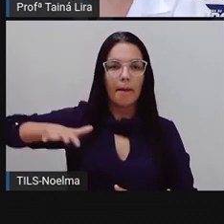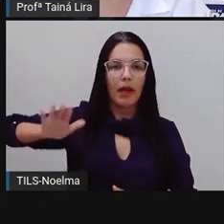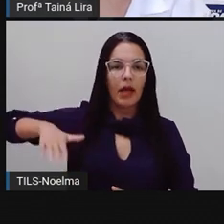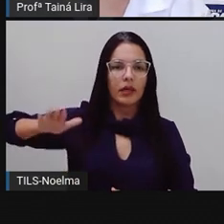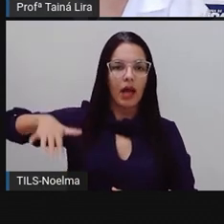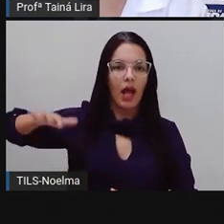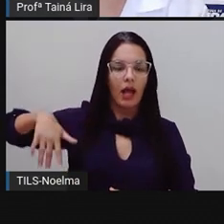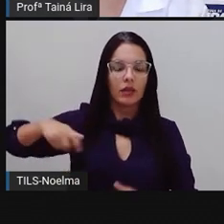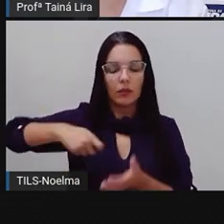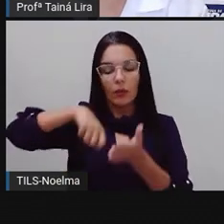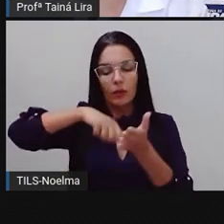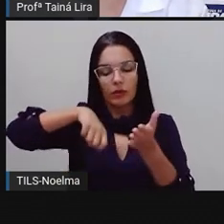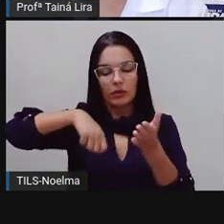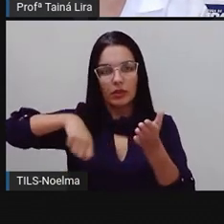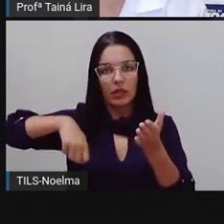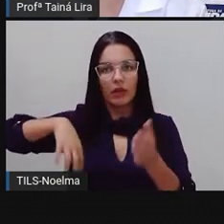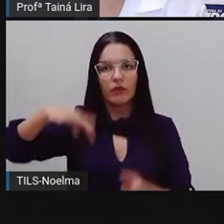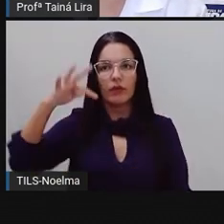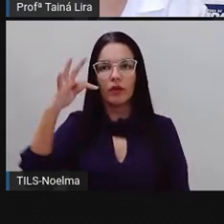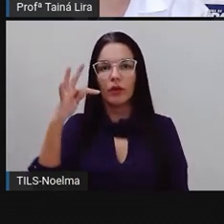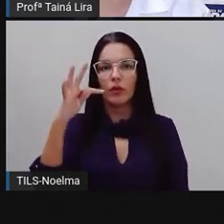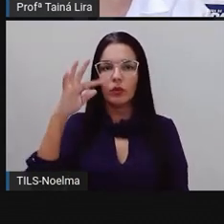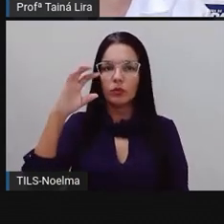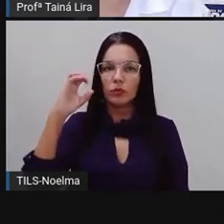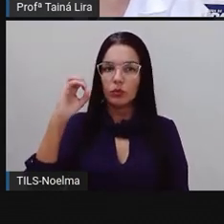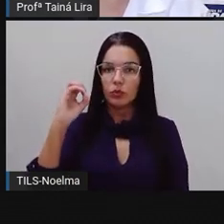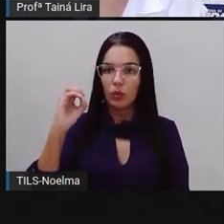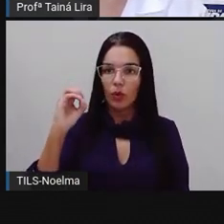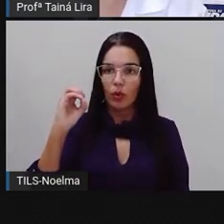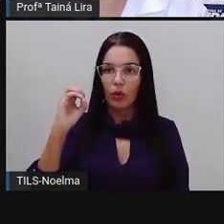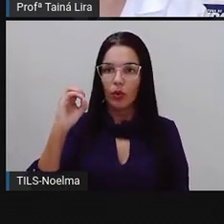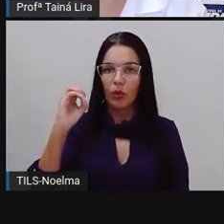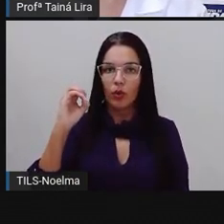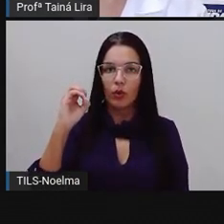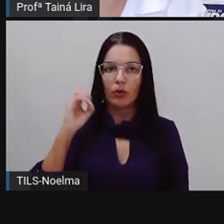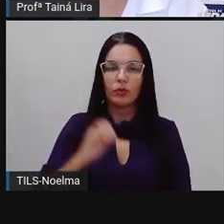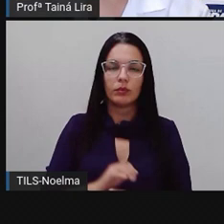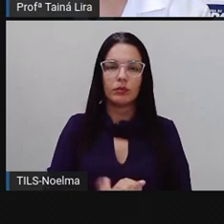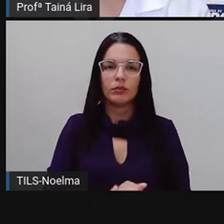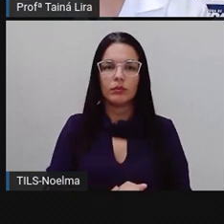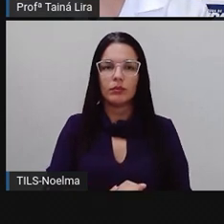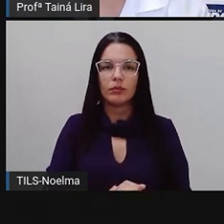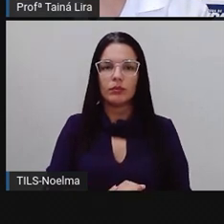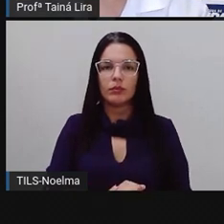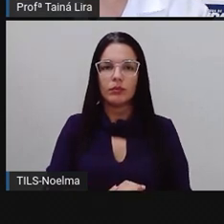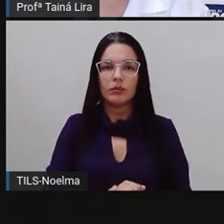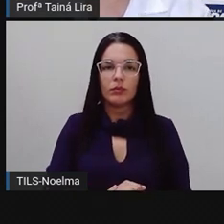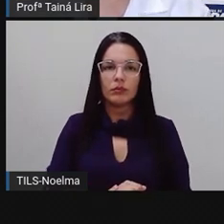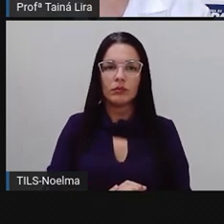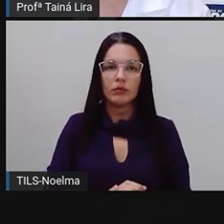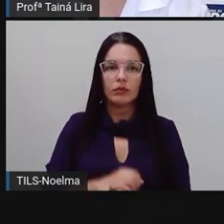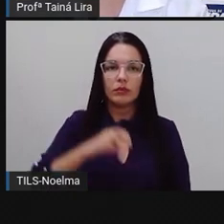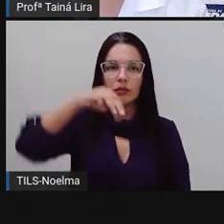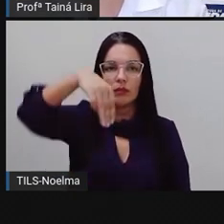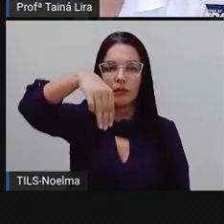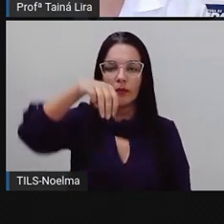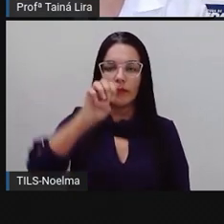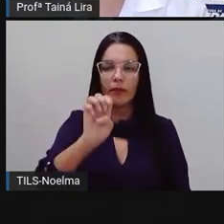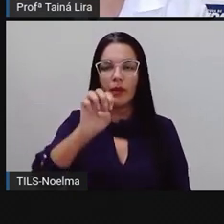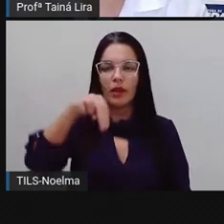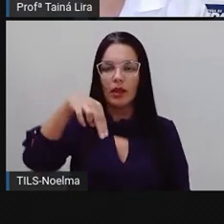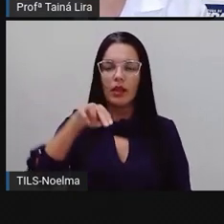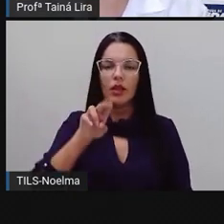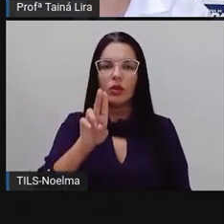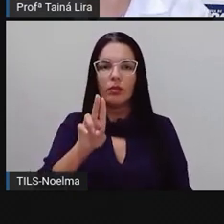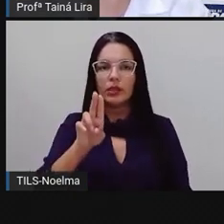Barato, então, a sílaba mais forte é o ra, escrevi, ó, com O. Menu, a sílaba mais